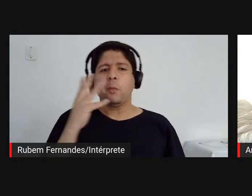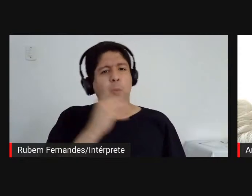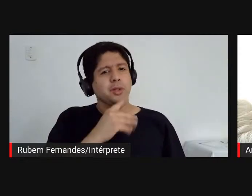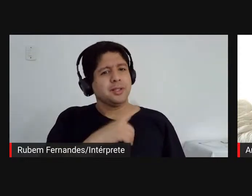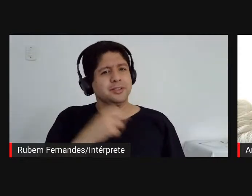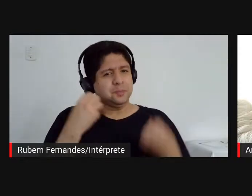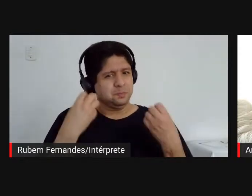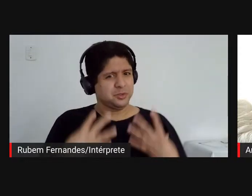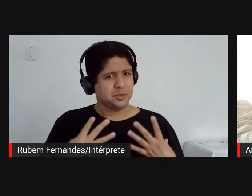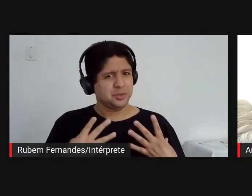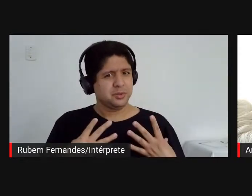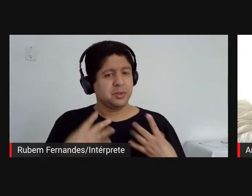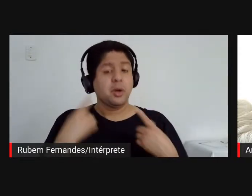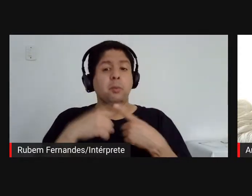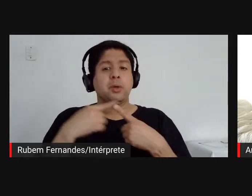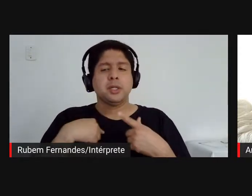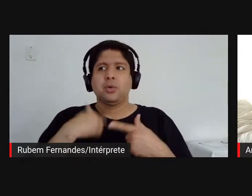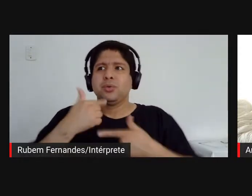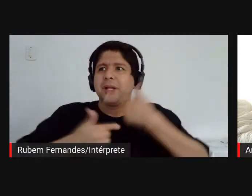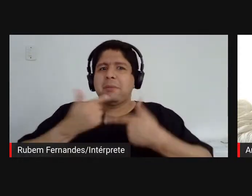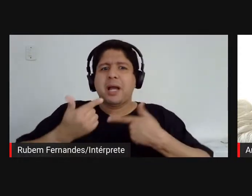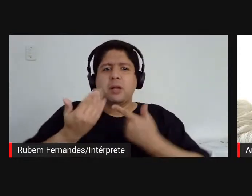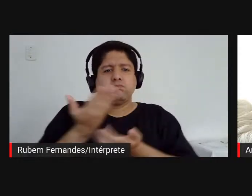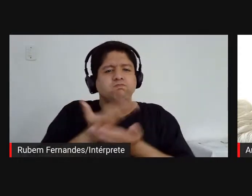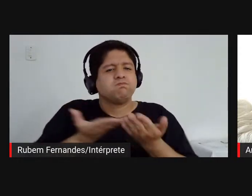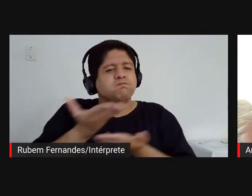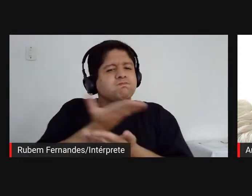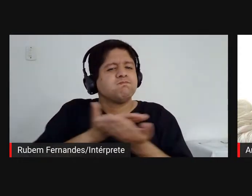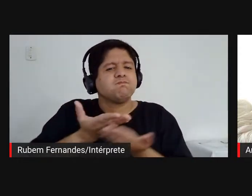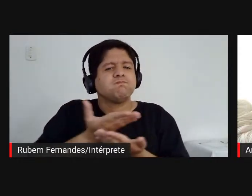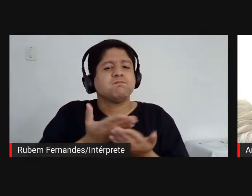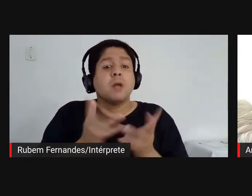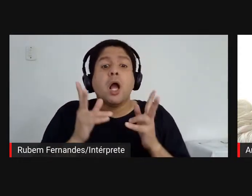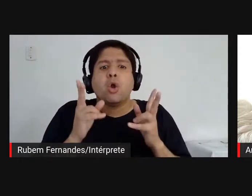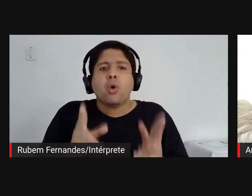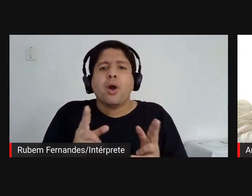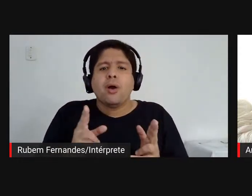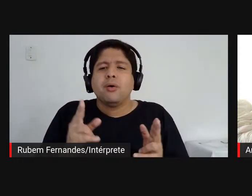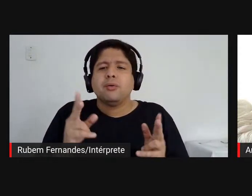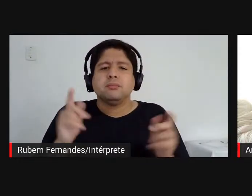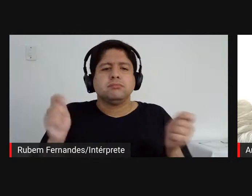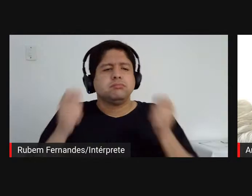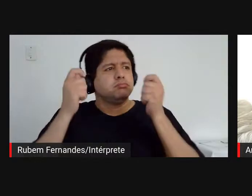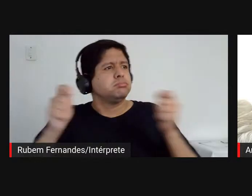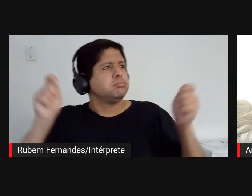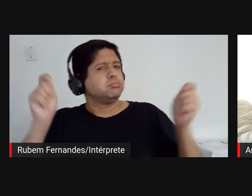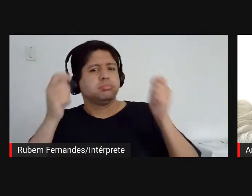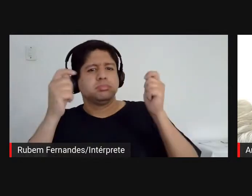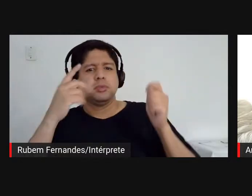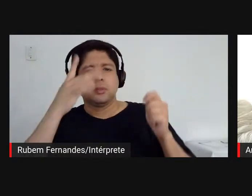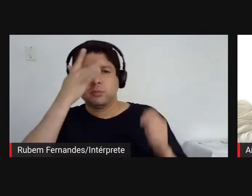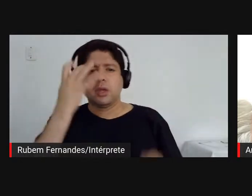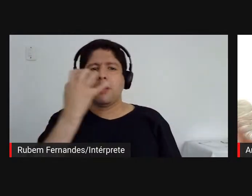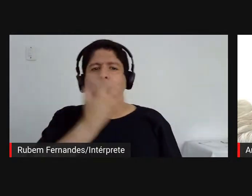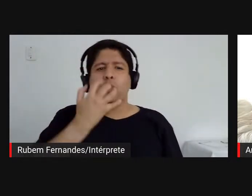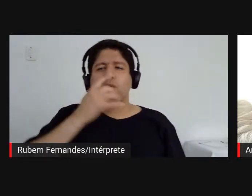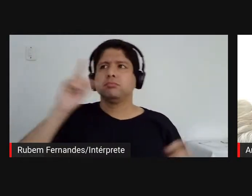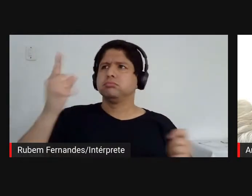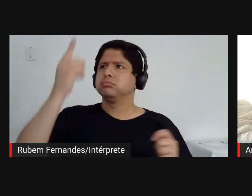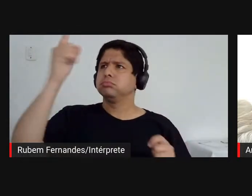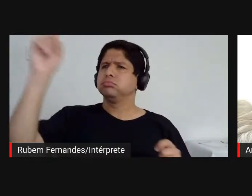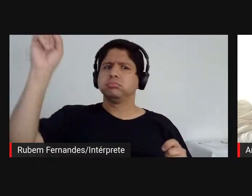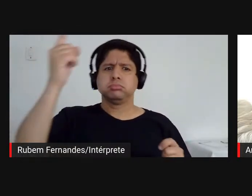Porque eu acho que o trabalho de mediação, de alguma forma, ele é um trabalho de orquestrar acasos, né? De criar